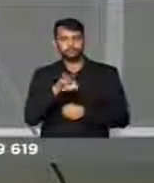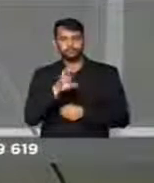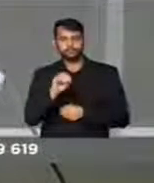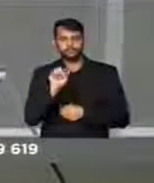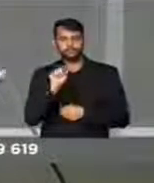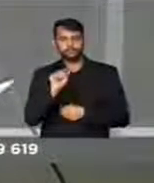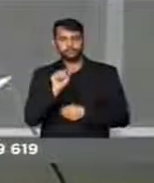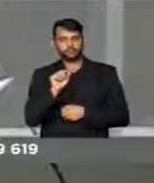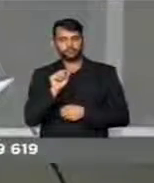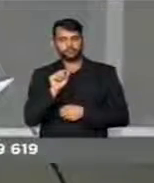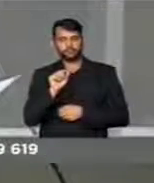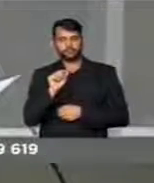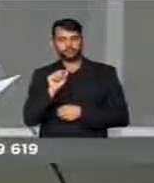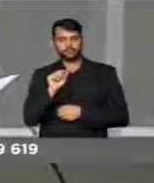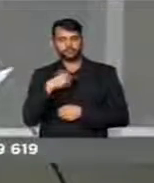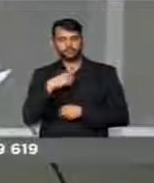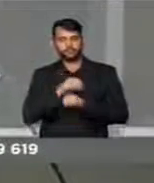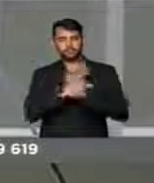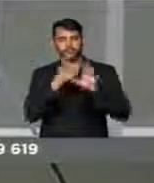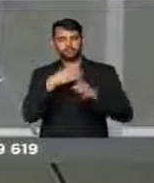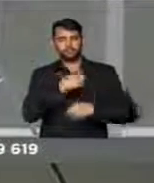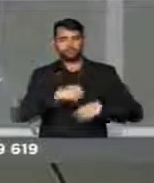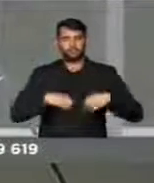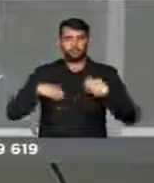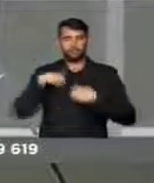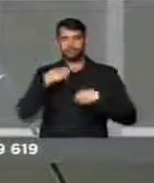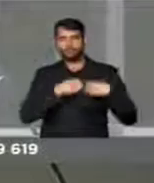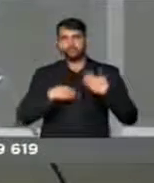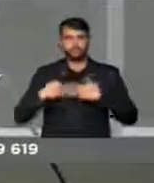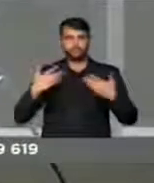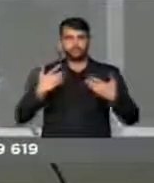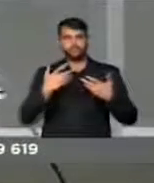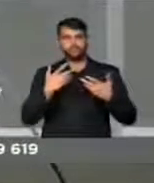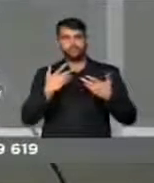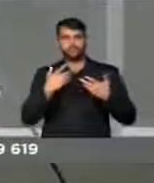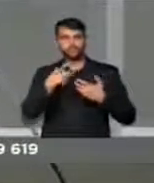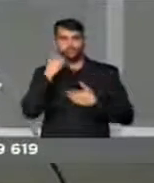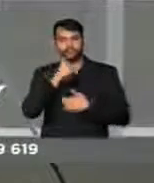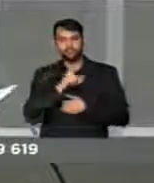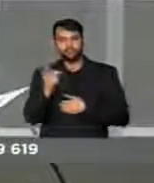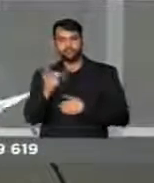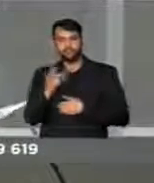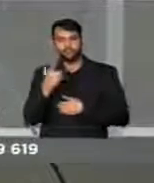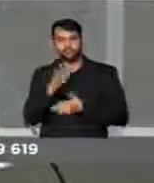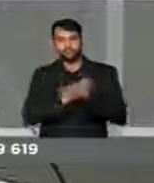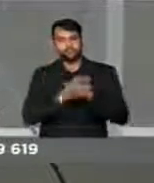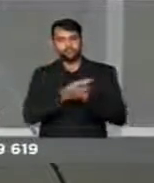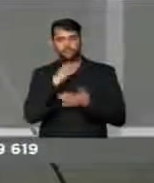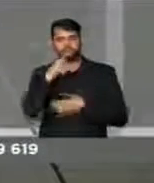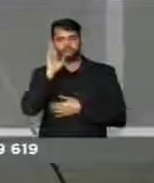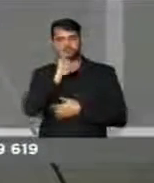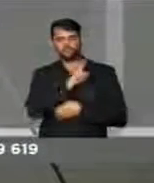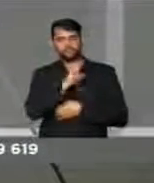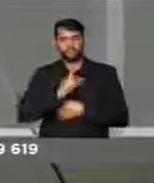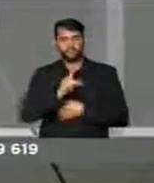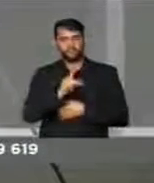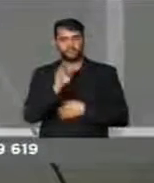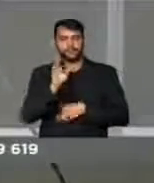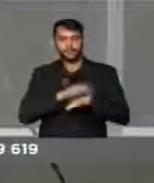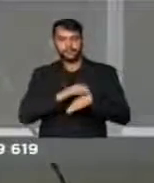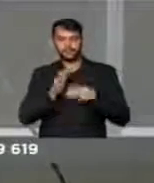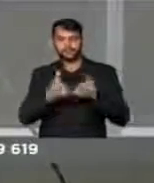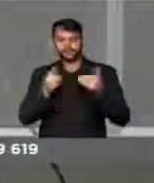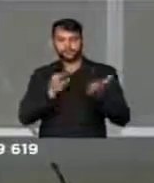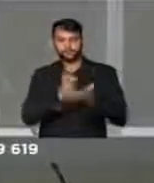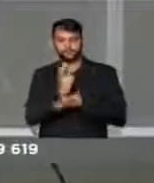que é nítido o desespero dos parlamentares do Partido dos Trabalhadores. E não tenho dúvida, senhor presidente, que o partido que mais